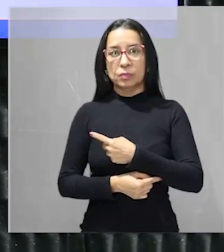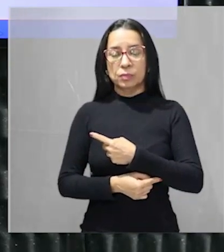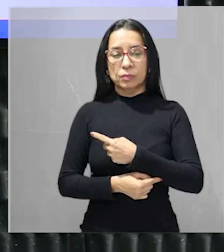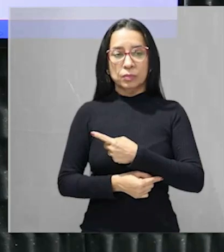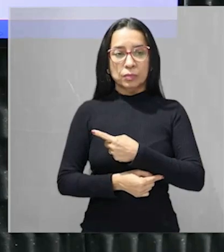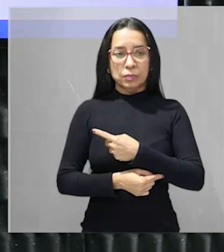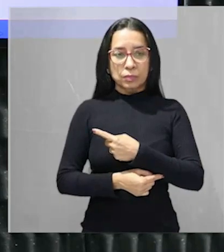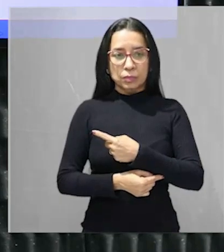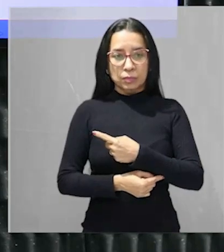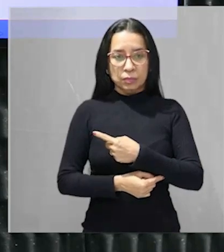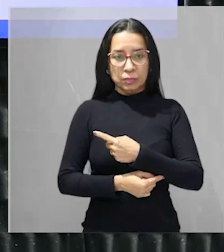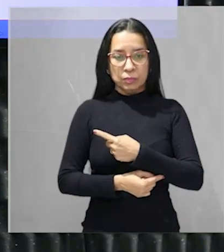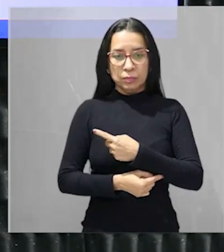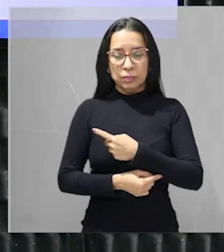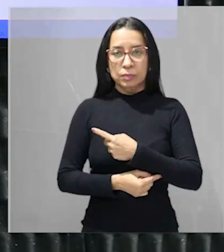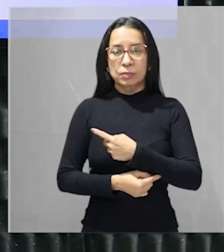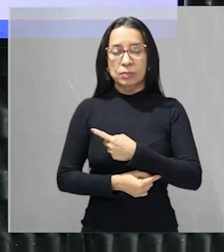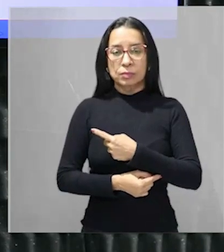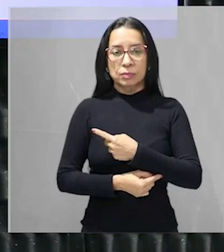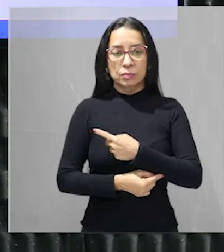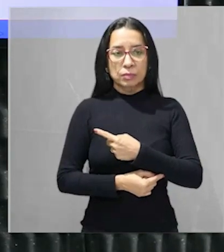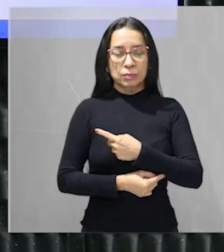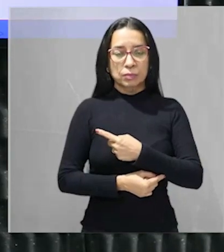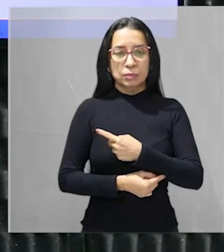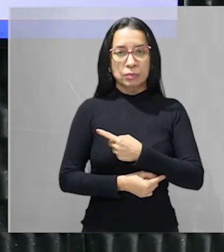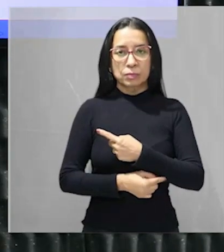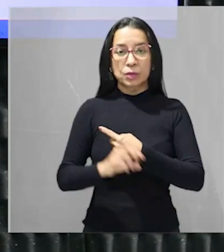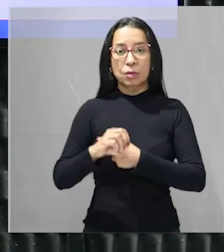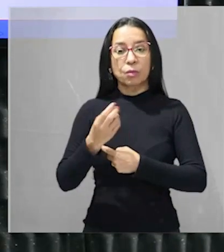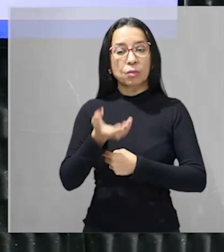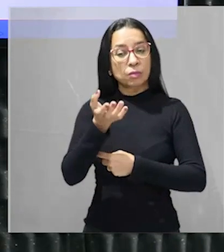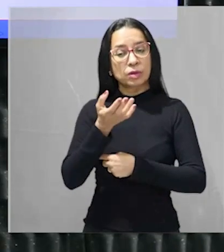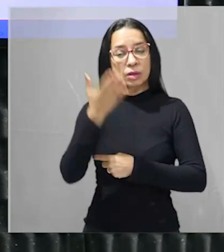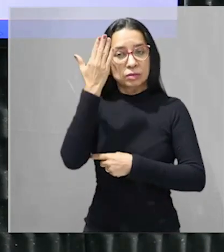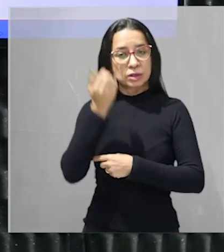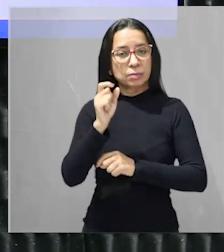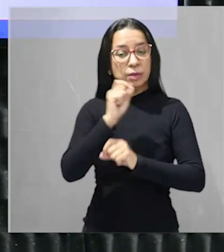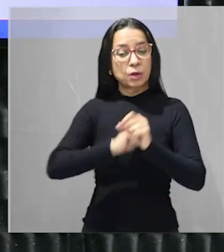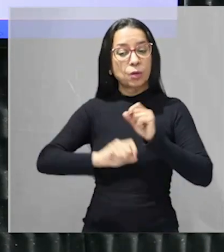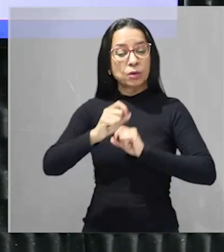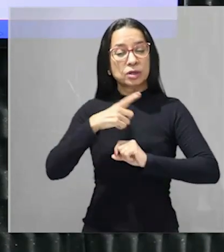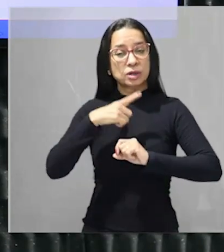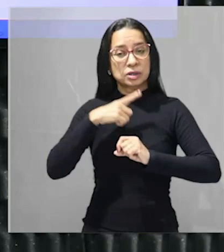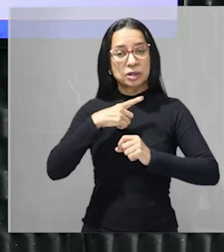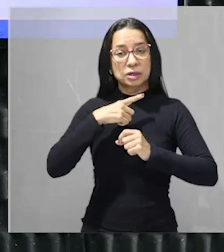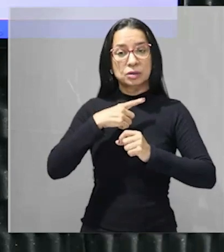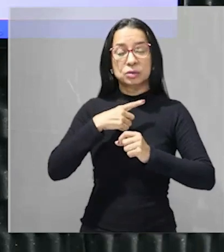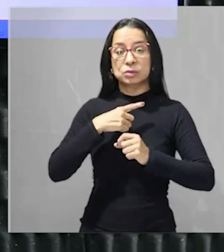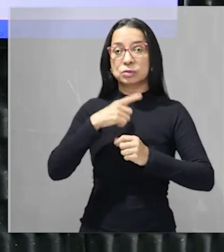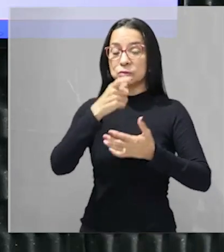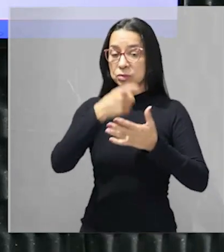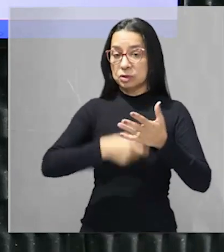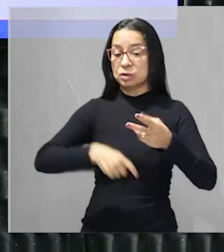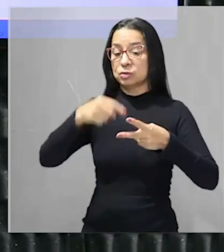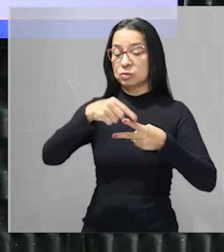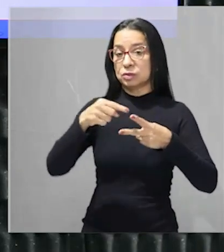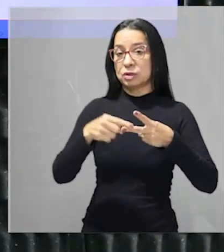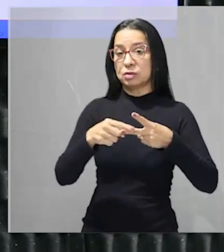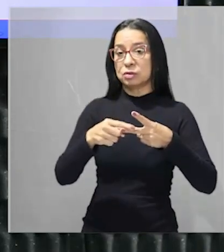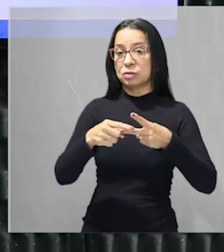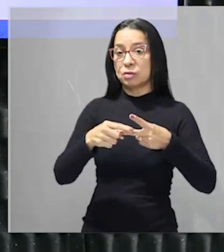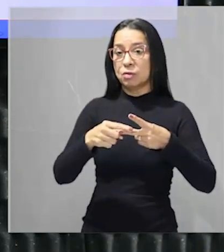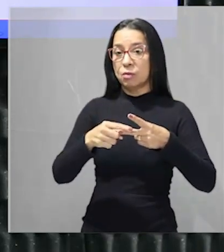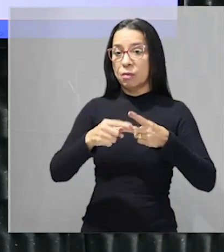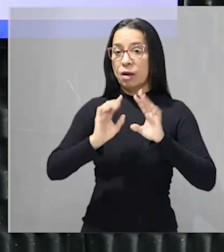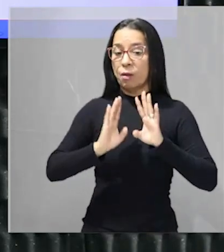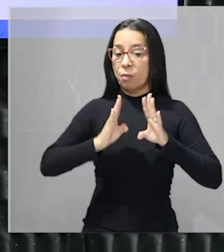conservação ambiental apresentada no texto 1 ou seja eu quero identificar no texto 2 uma concepção de conservação ambiental